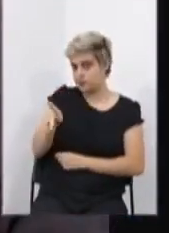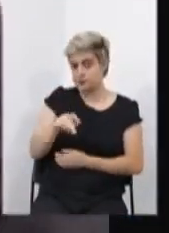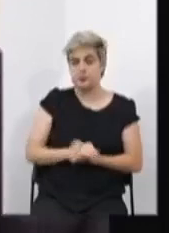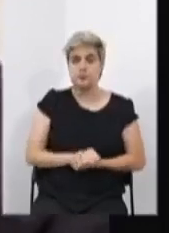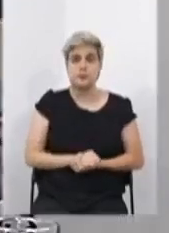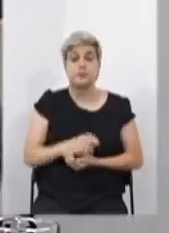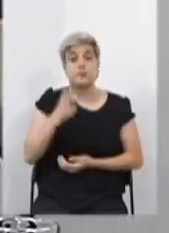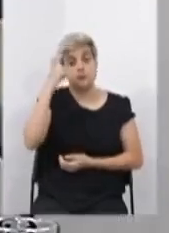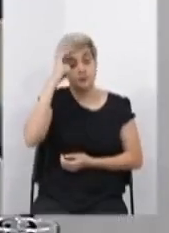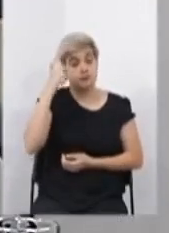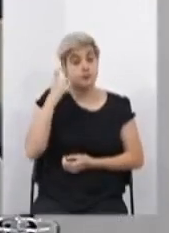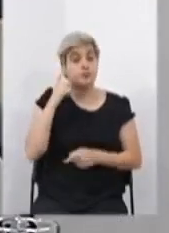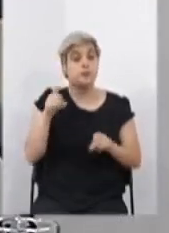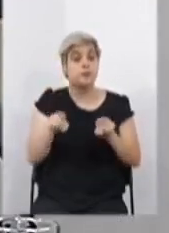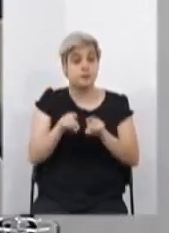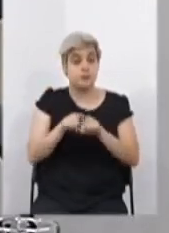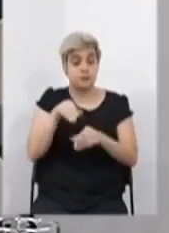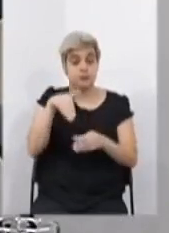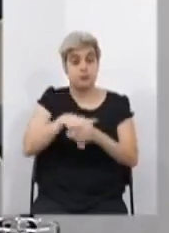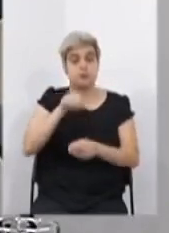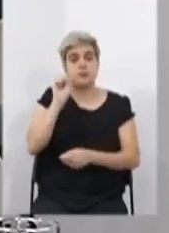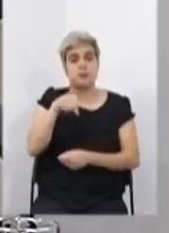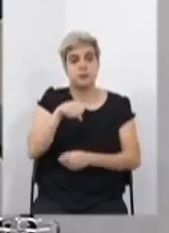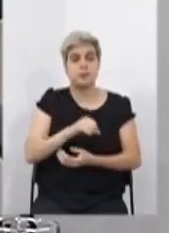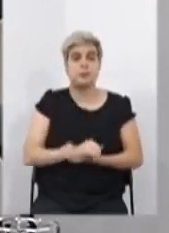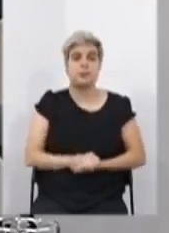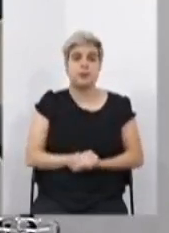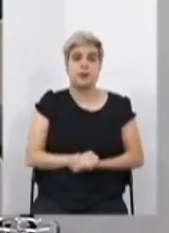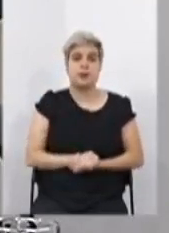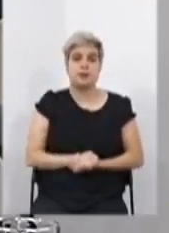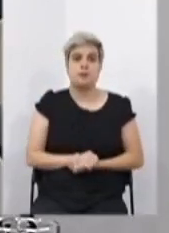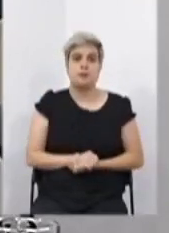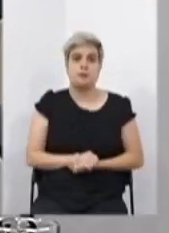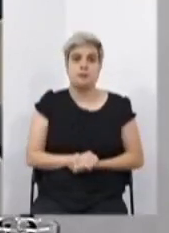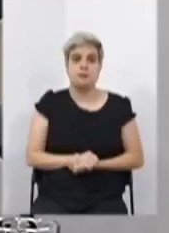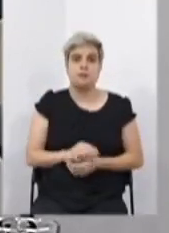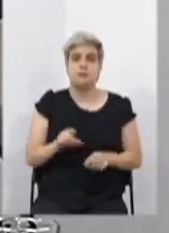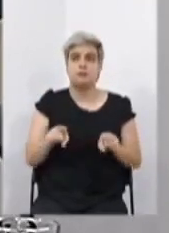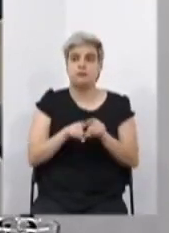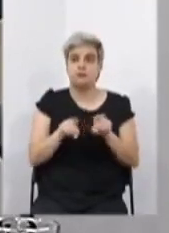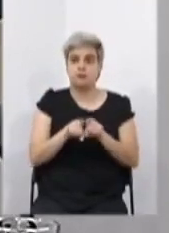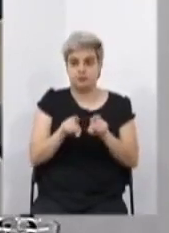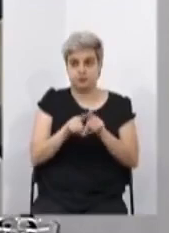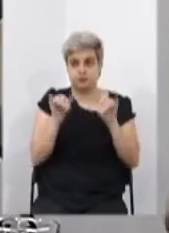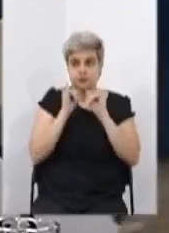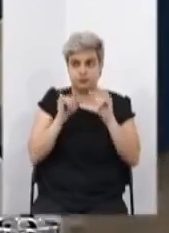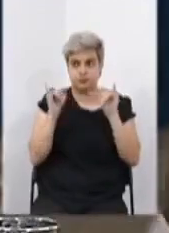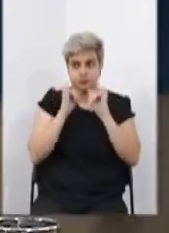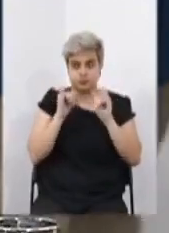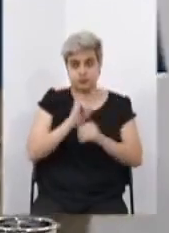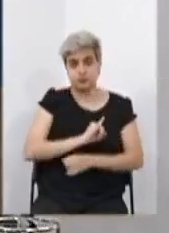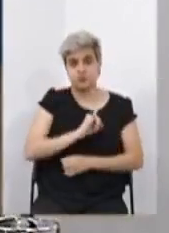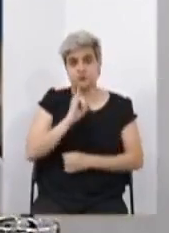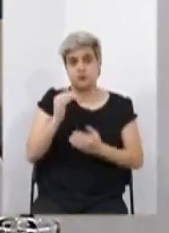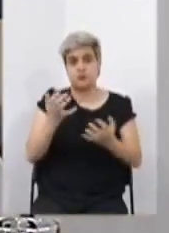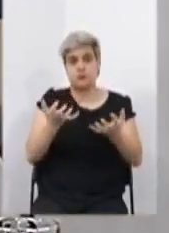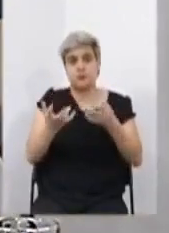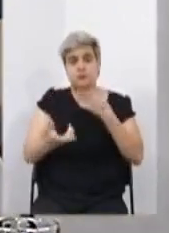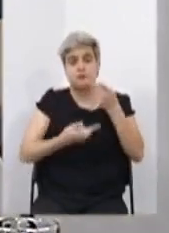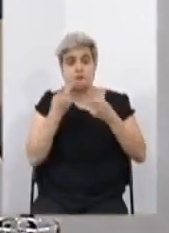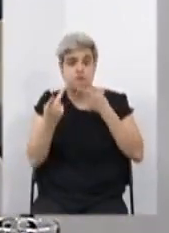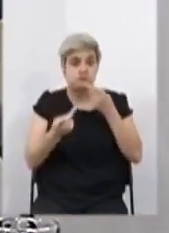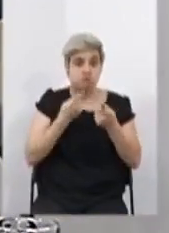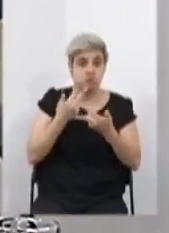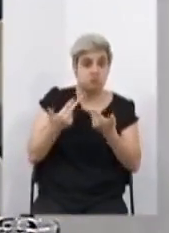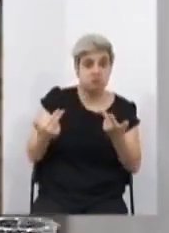Deputado Zé Guilherme também vota sim. Eu indago aos nobres pares se querem fazer o uso da palavra.